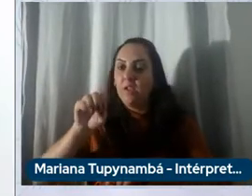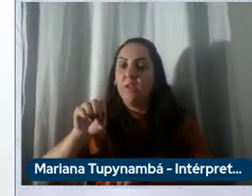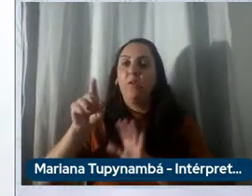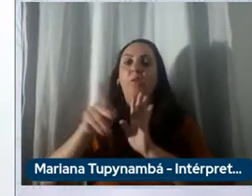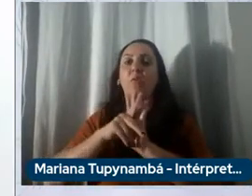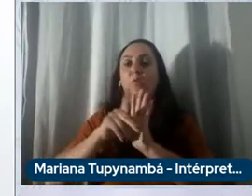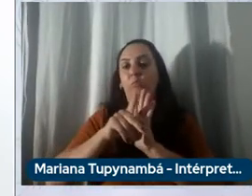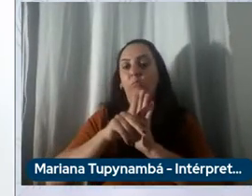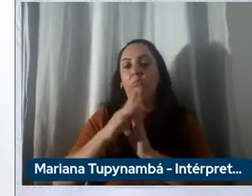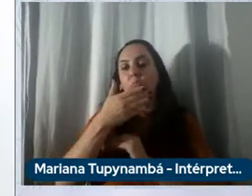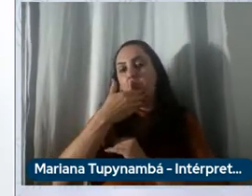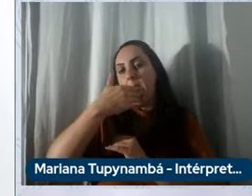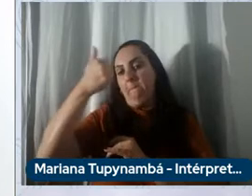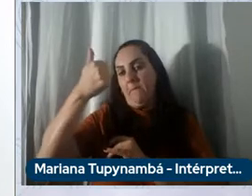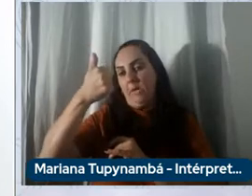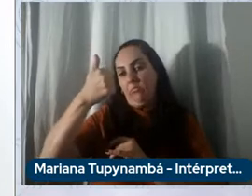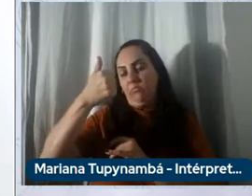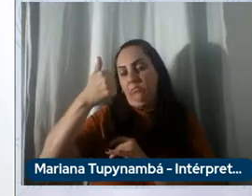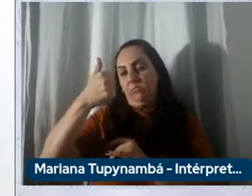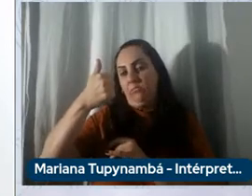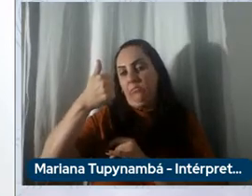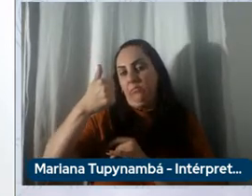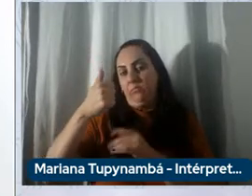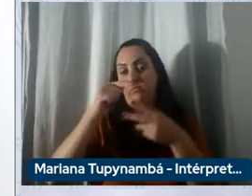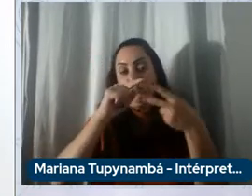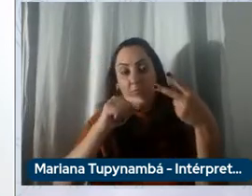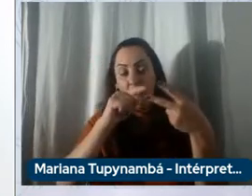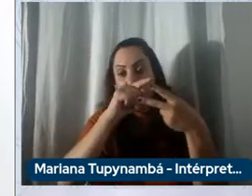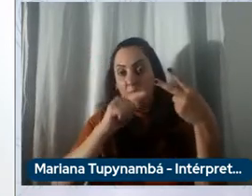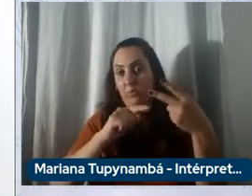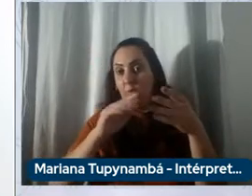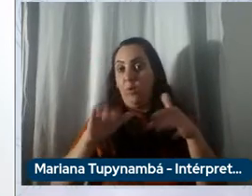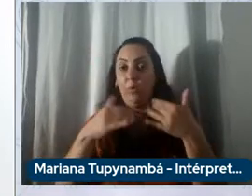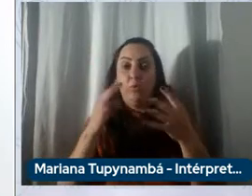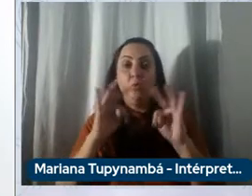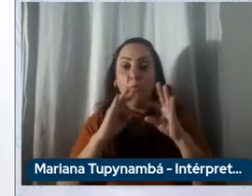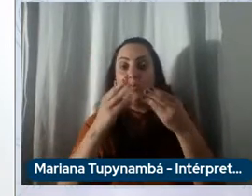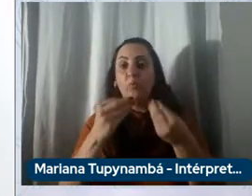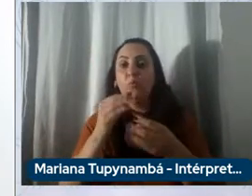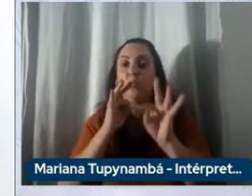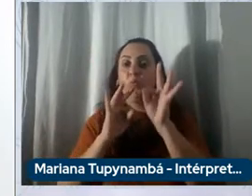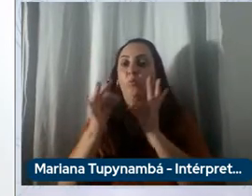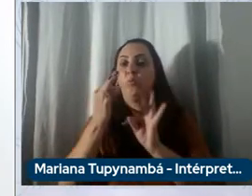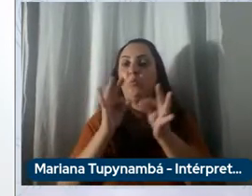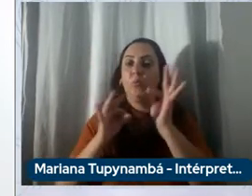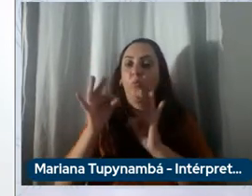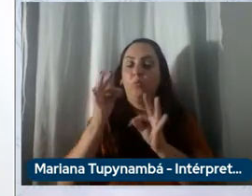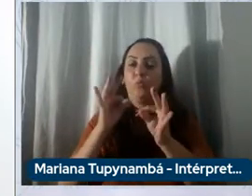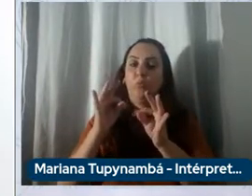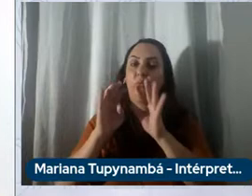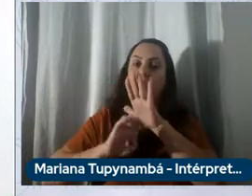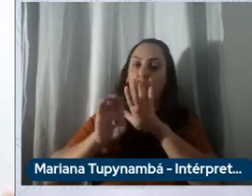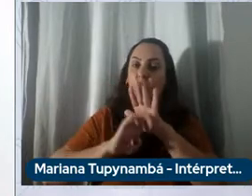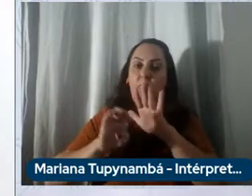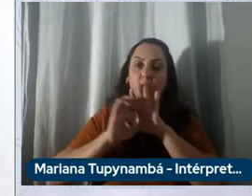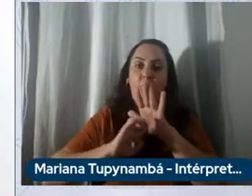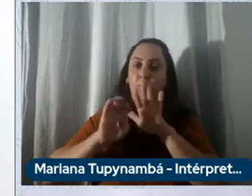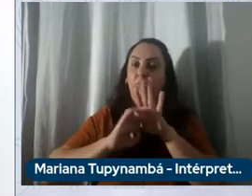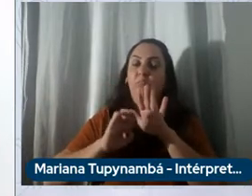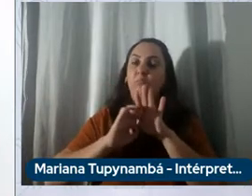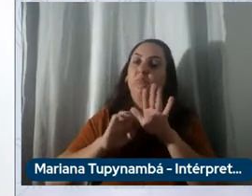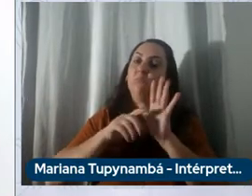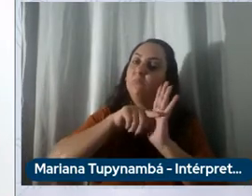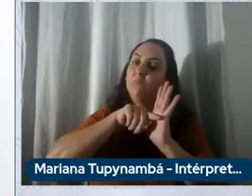ela é melhor nesses dois aspectos então todas as tecnologias que a Estrelante está perseguindo elas são abrangentes elas